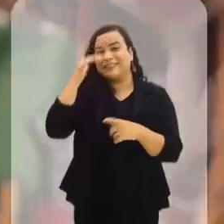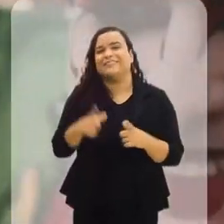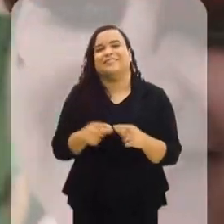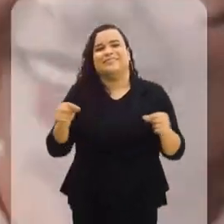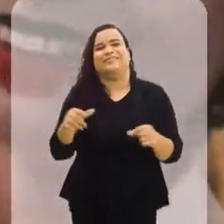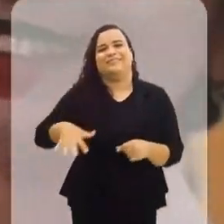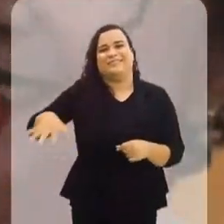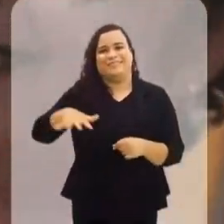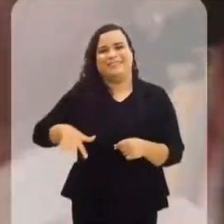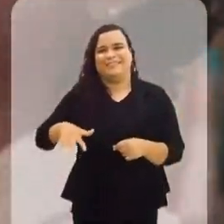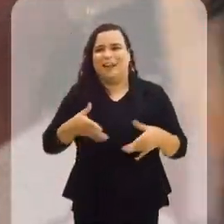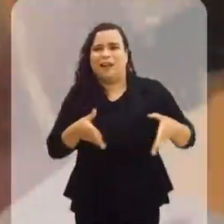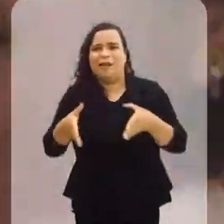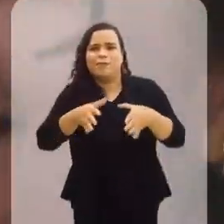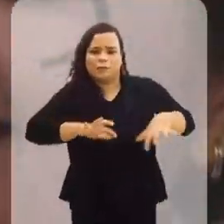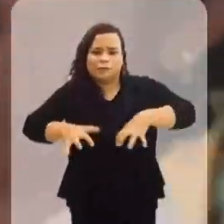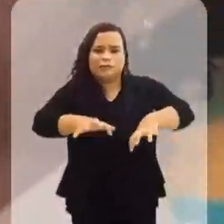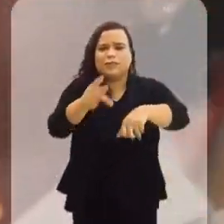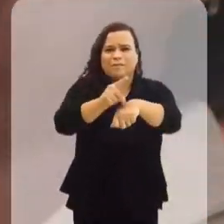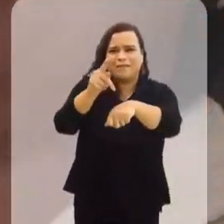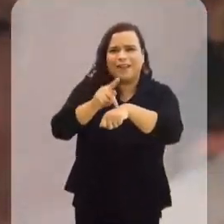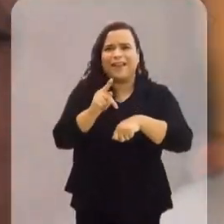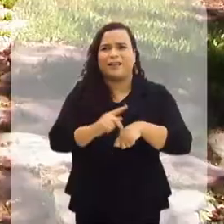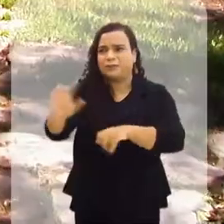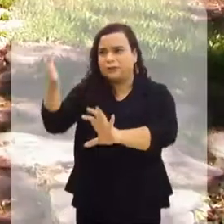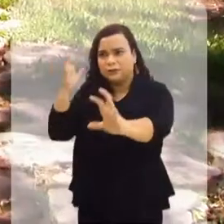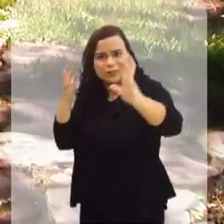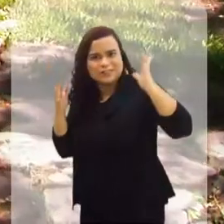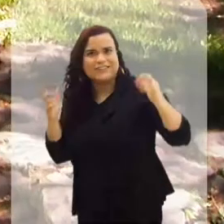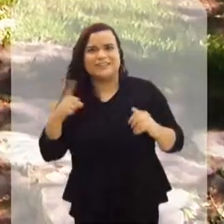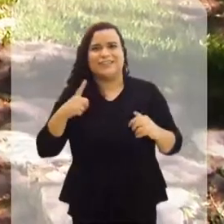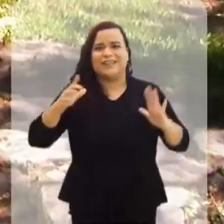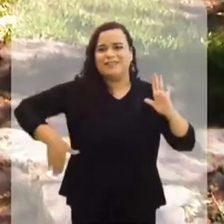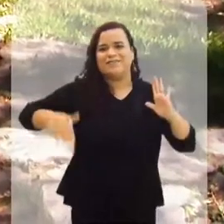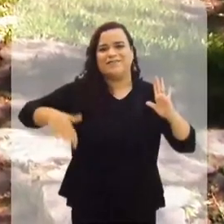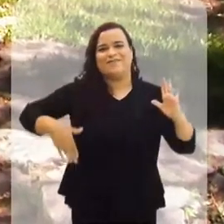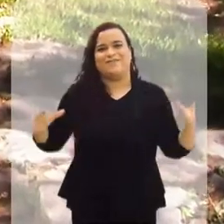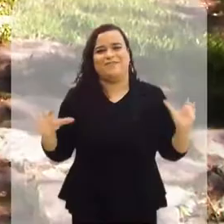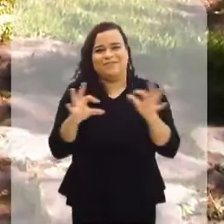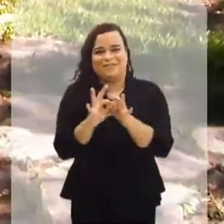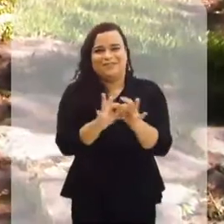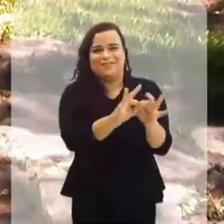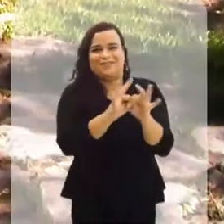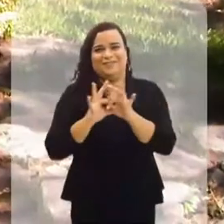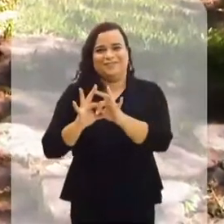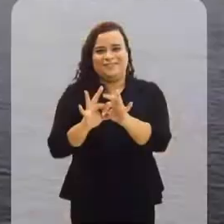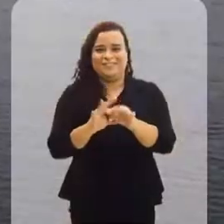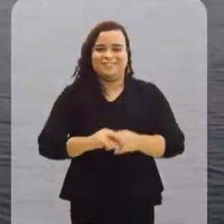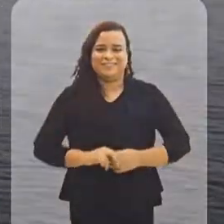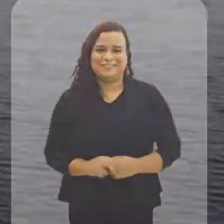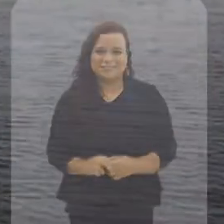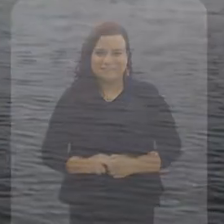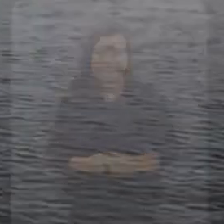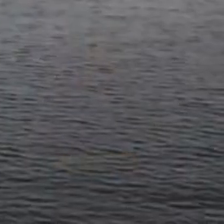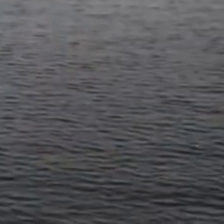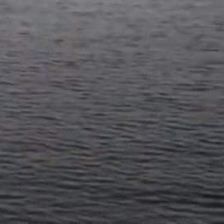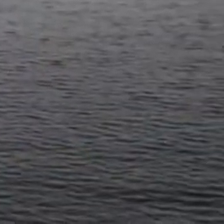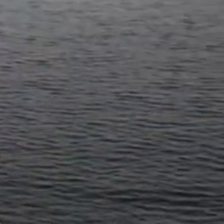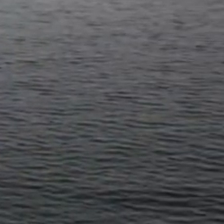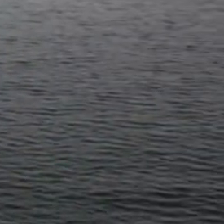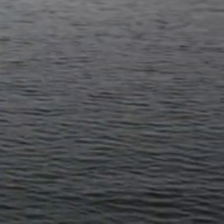e, no caso de Itaguaí, dos japoneses. Caminhos de pedra em meio à Mata Atlântica e o mar.